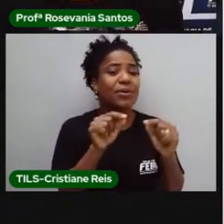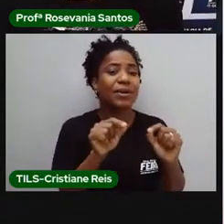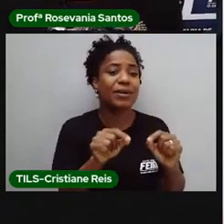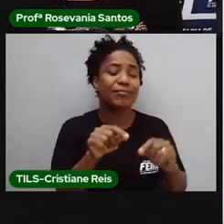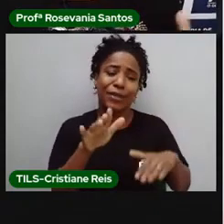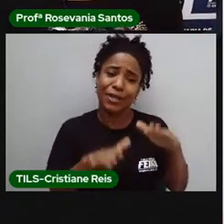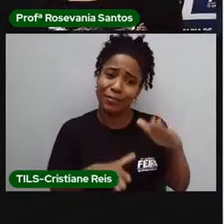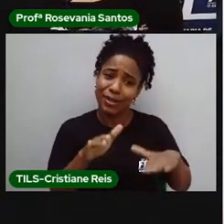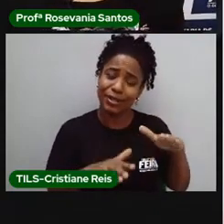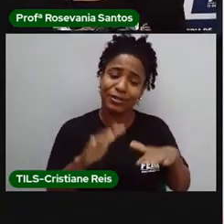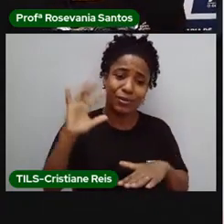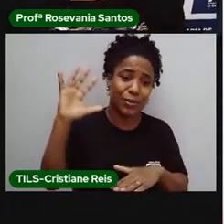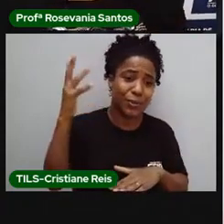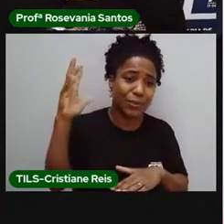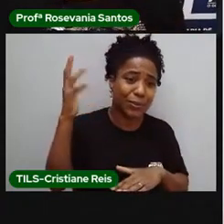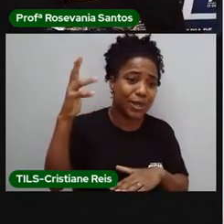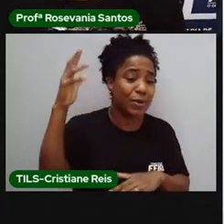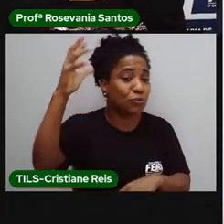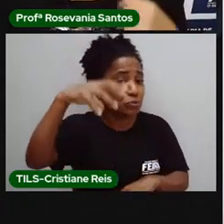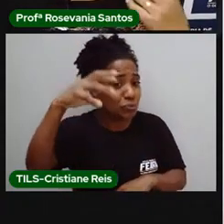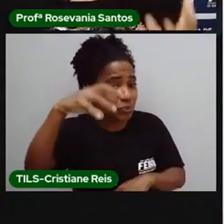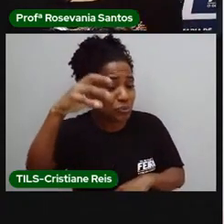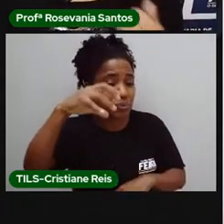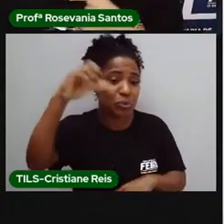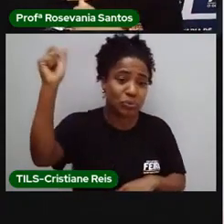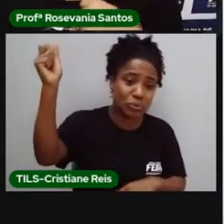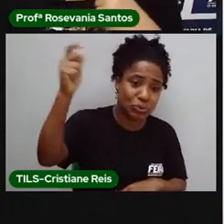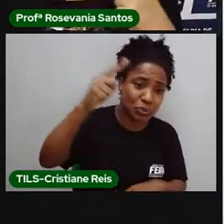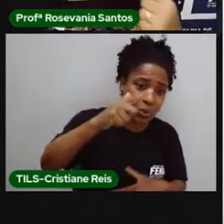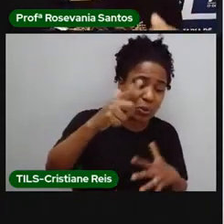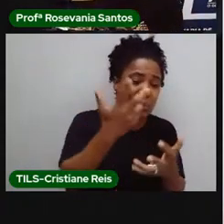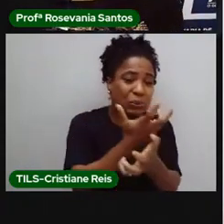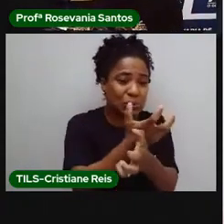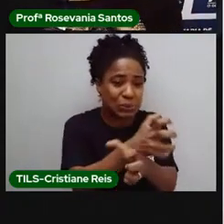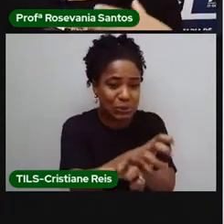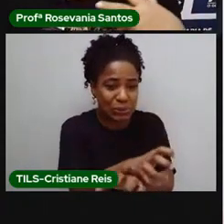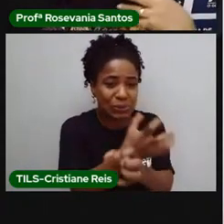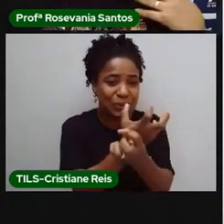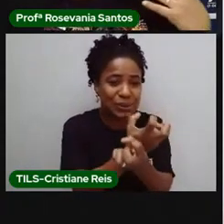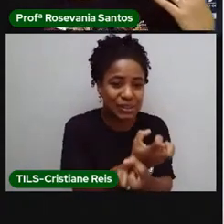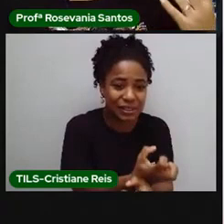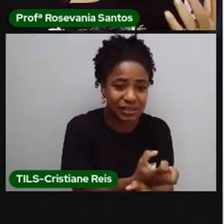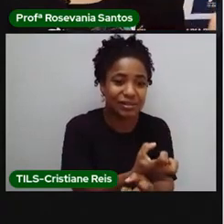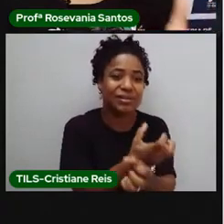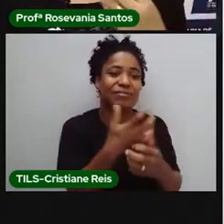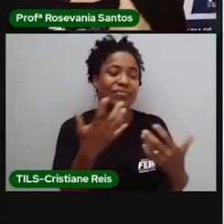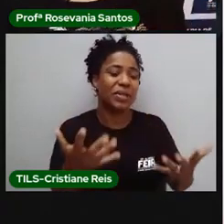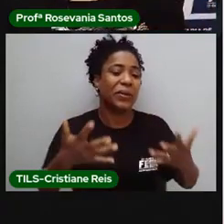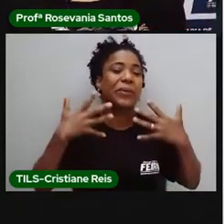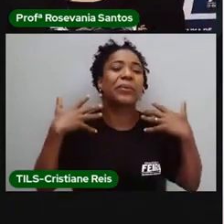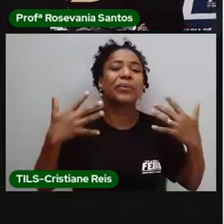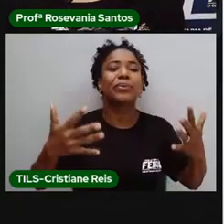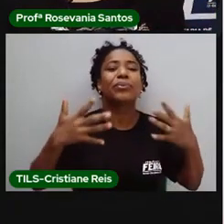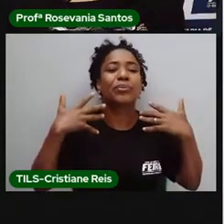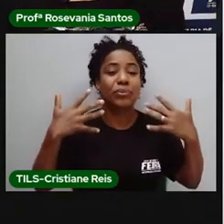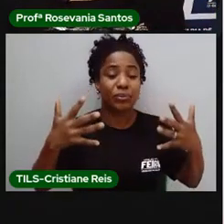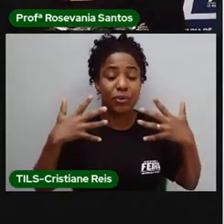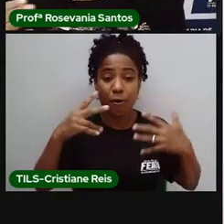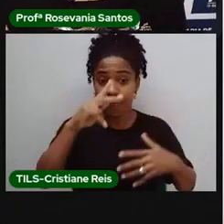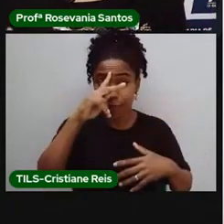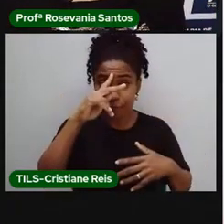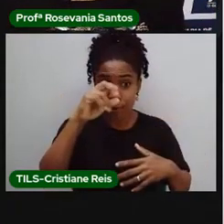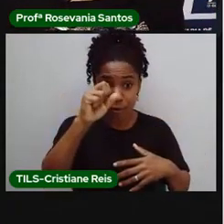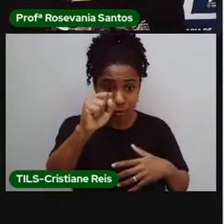tempo. Se vai chover, né, se é ano de seca, se é ano, né, que o calor vai estar ali demais.